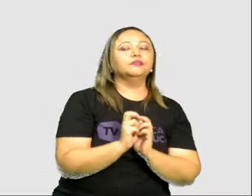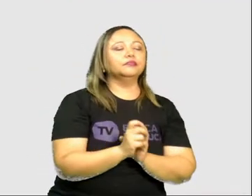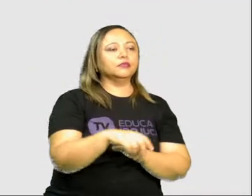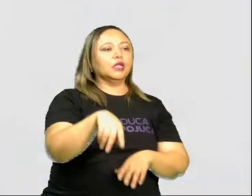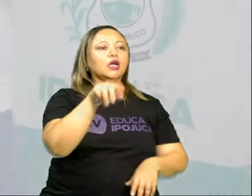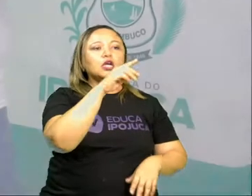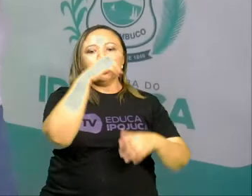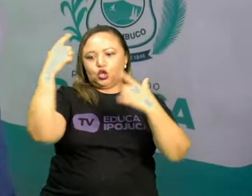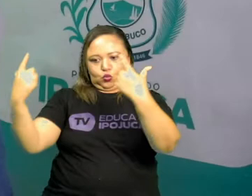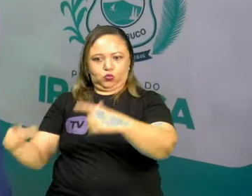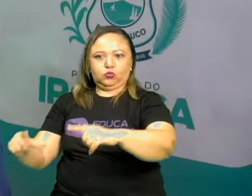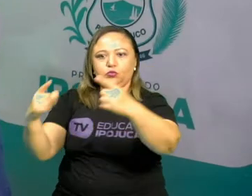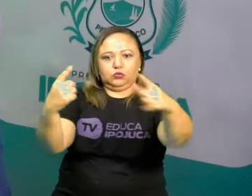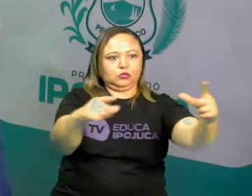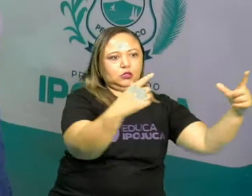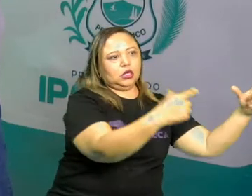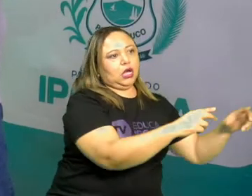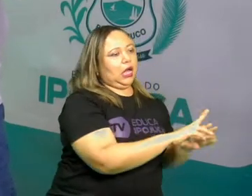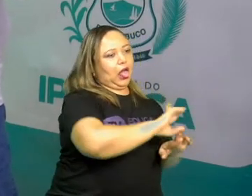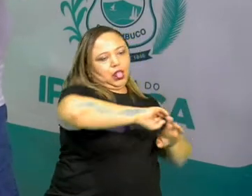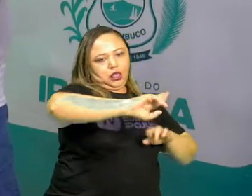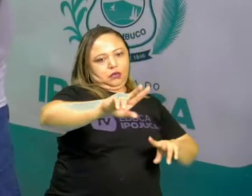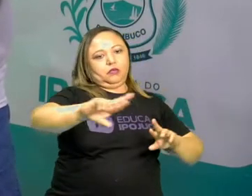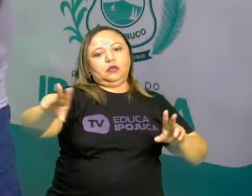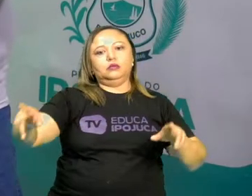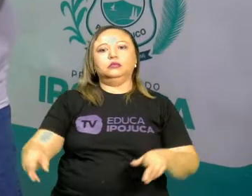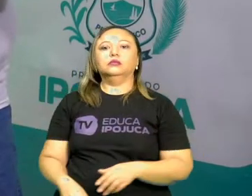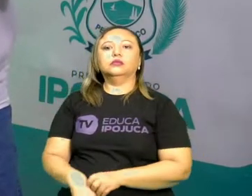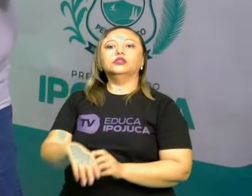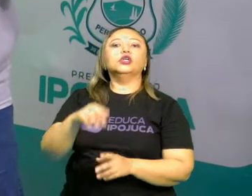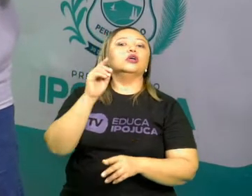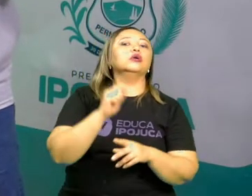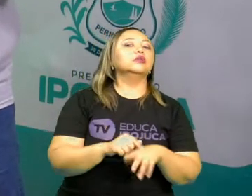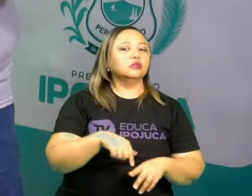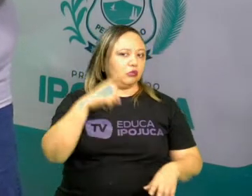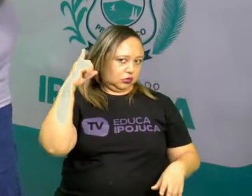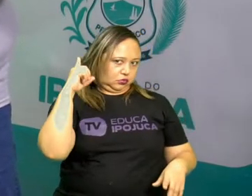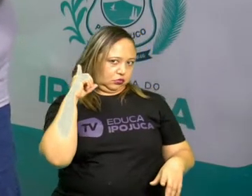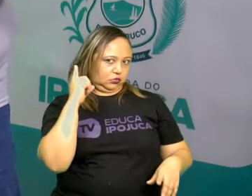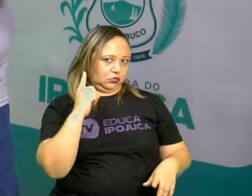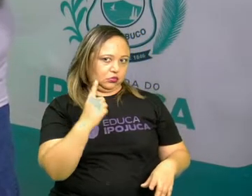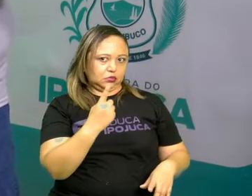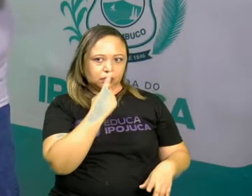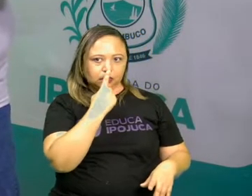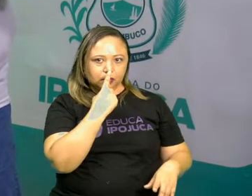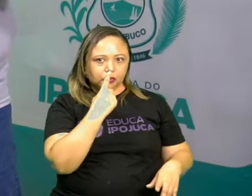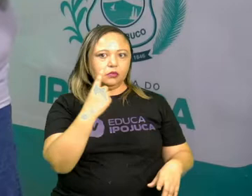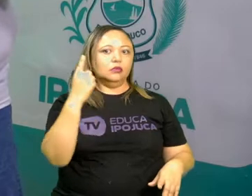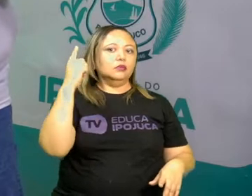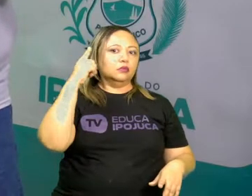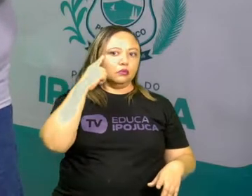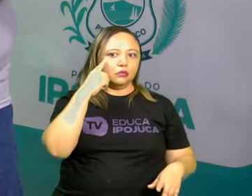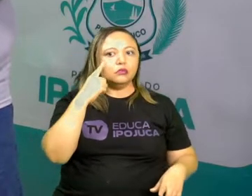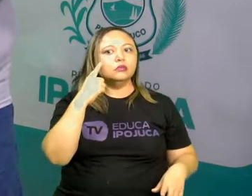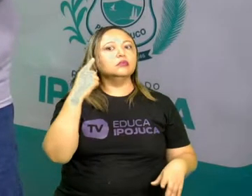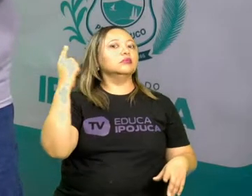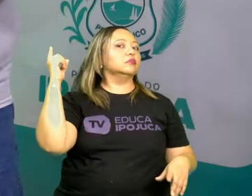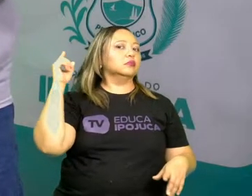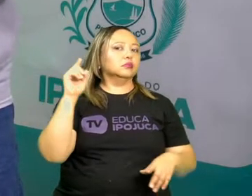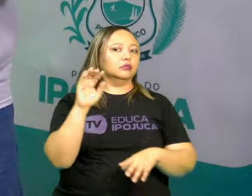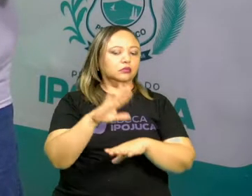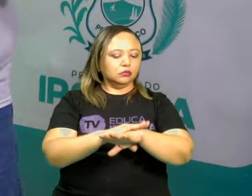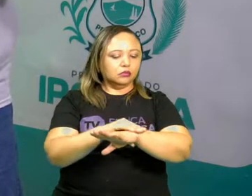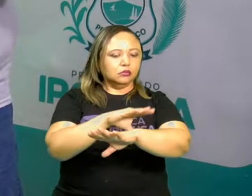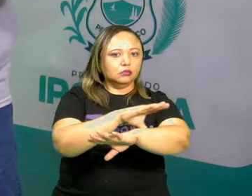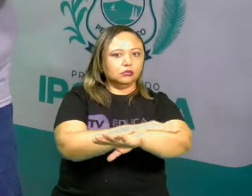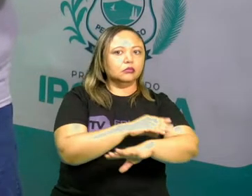Quais são os nossos sentidos? Olfato, visão, tato,